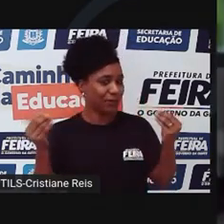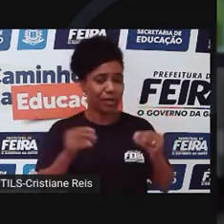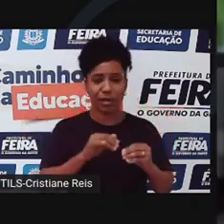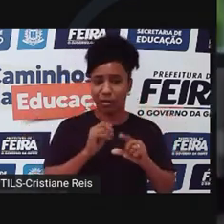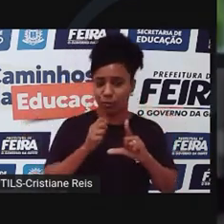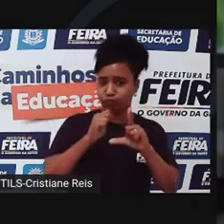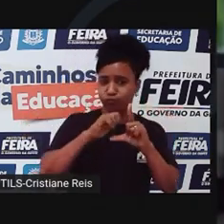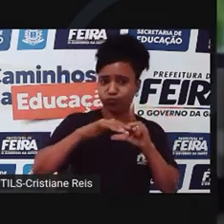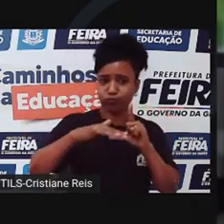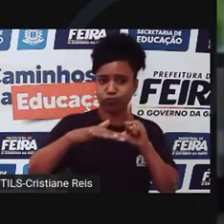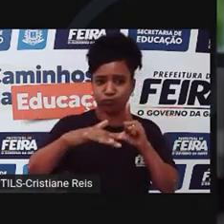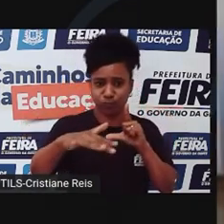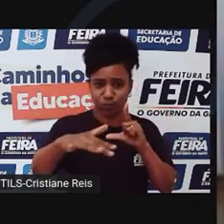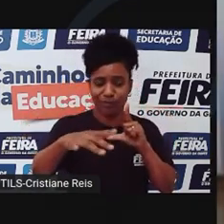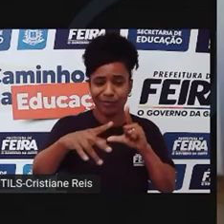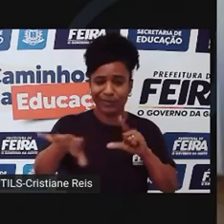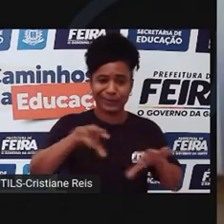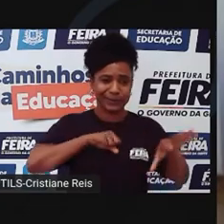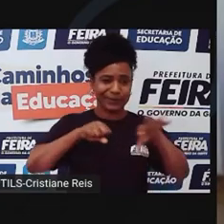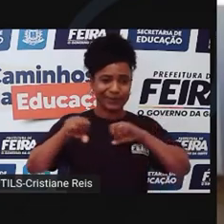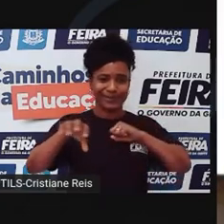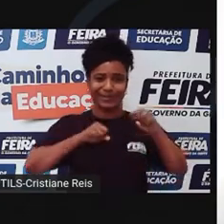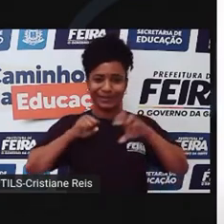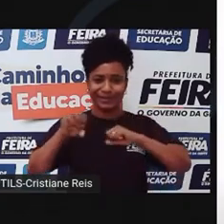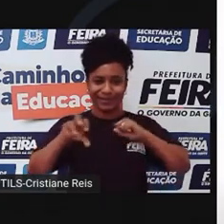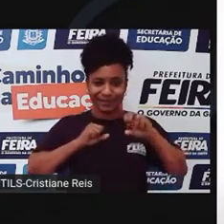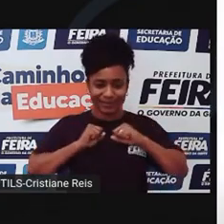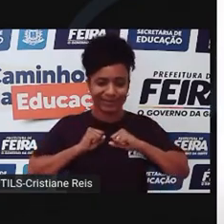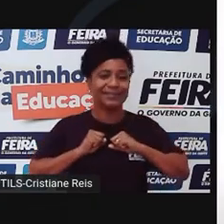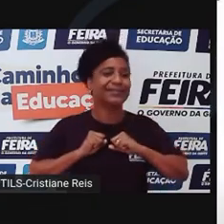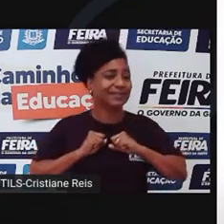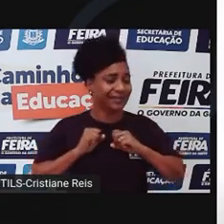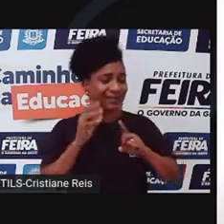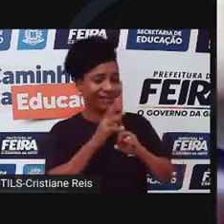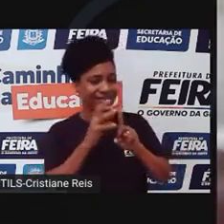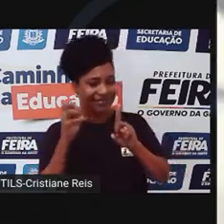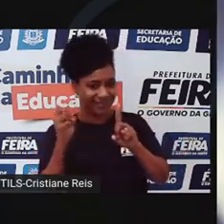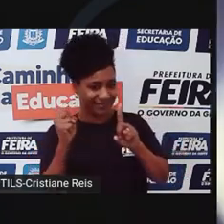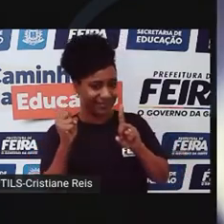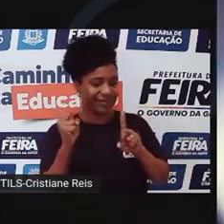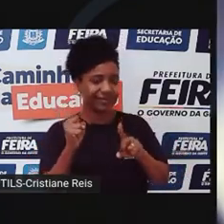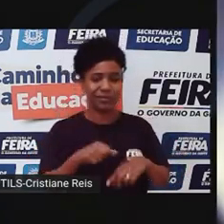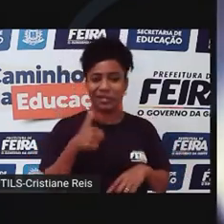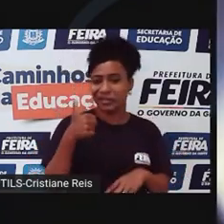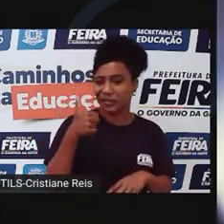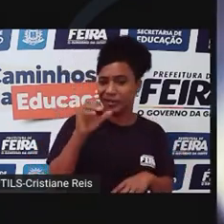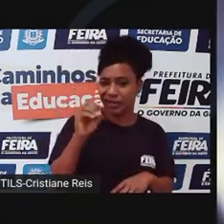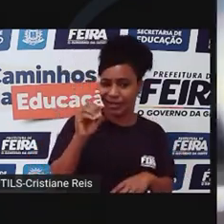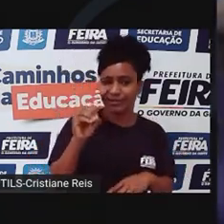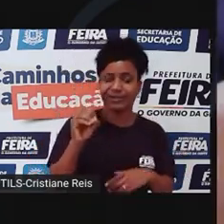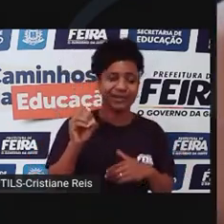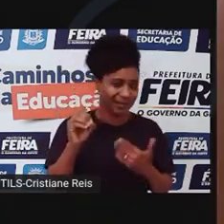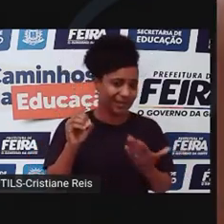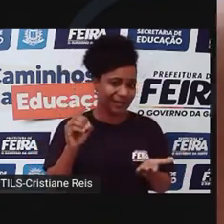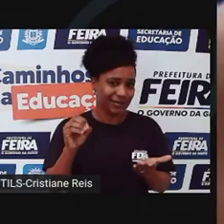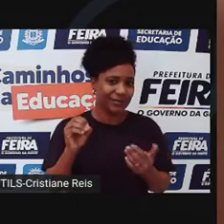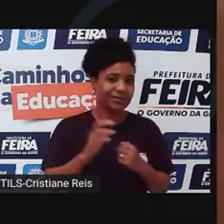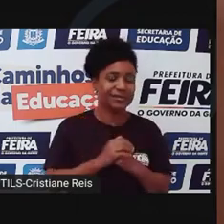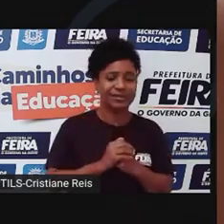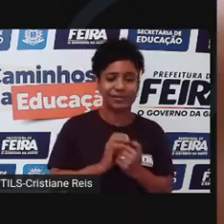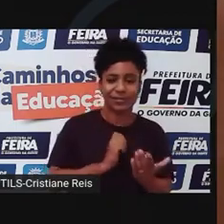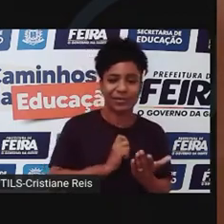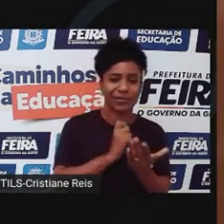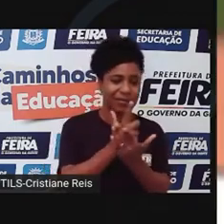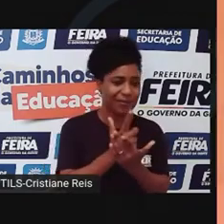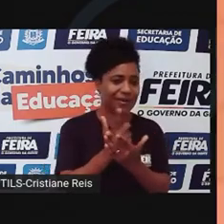Todo mundo é influenciador. Você pode ter dez seguidores, depois que está, sei lá, você comprou uma cadeira e o seguidor